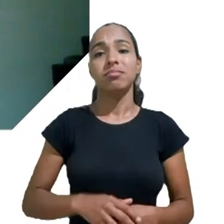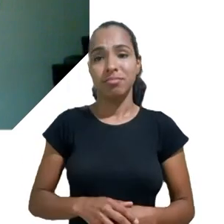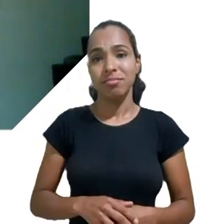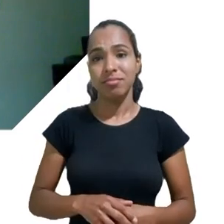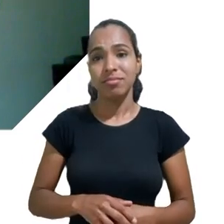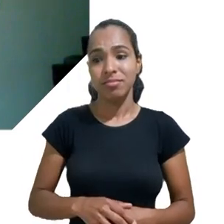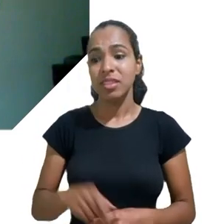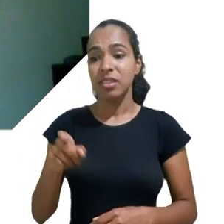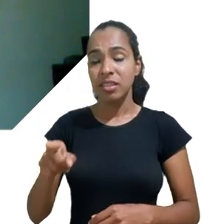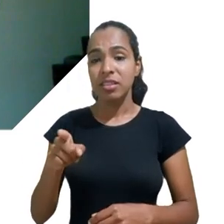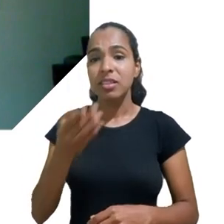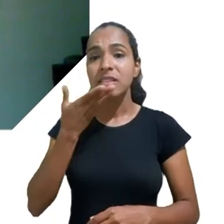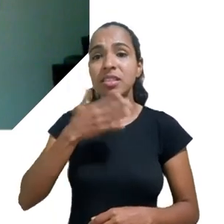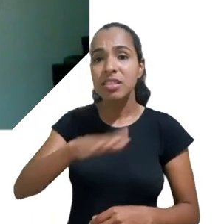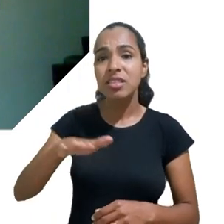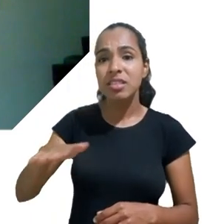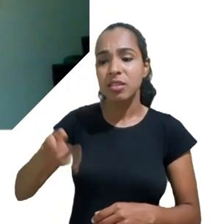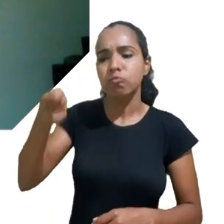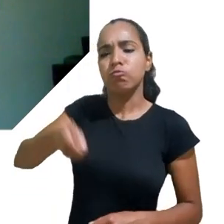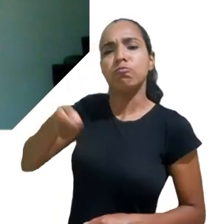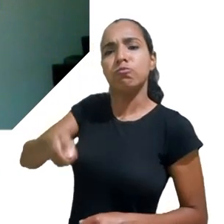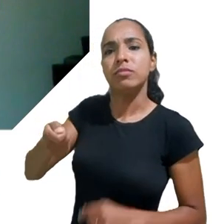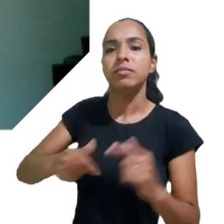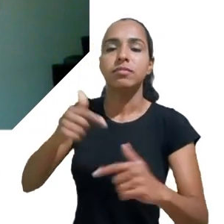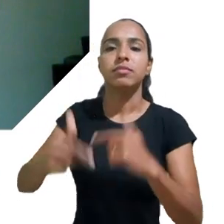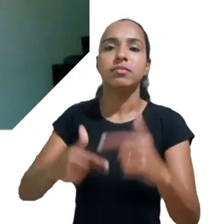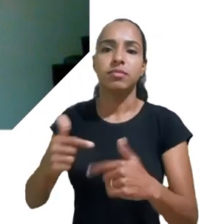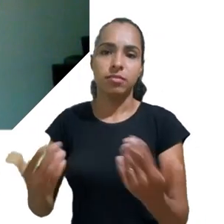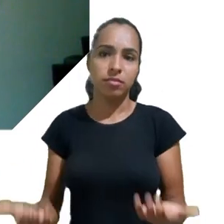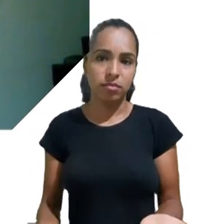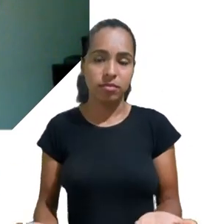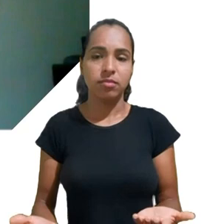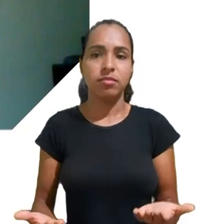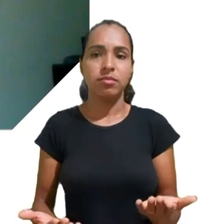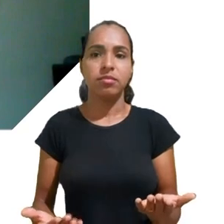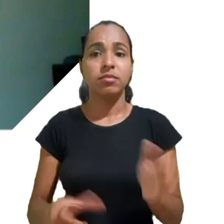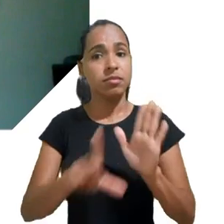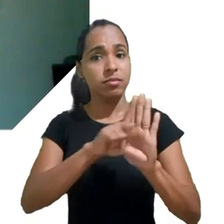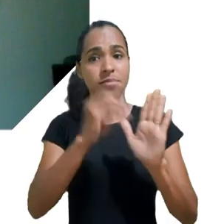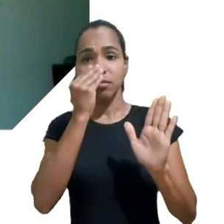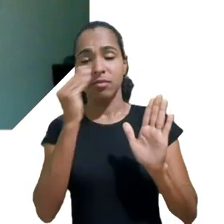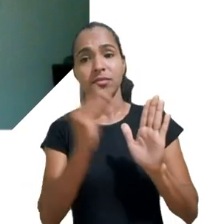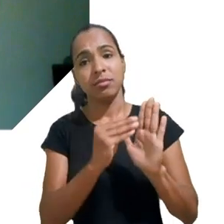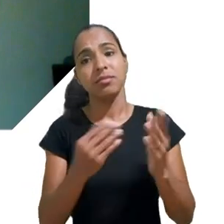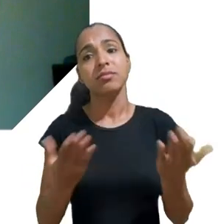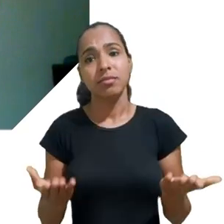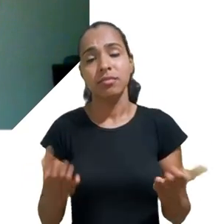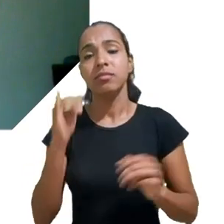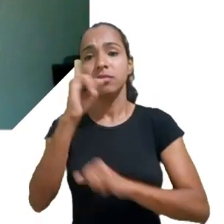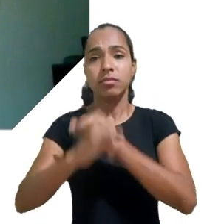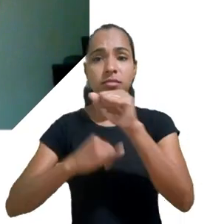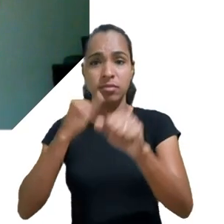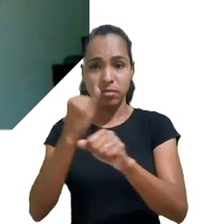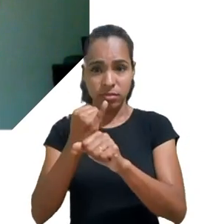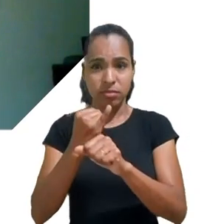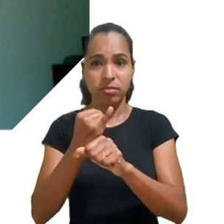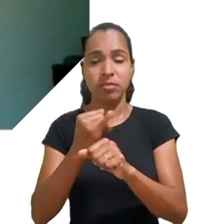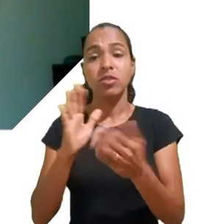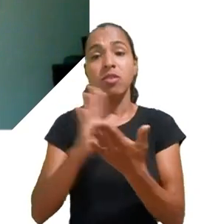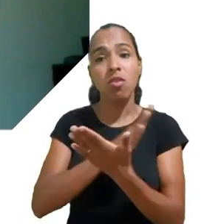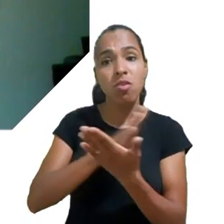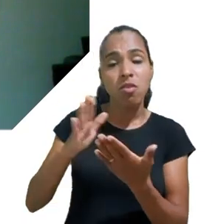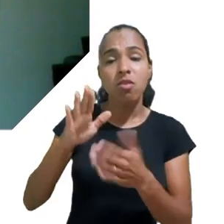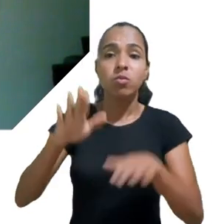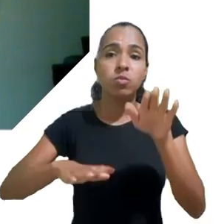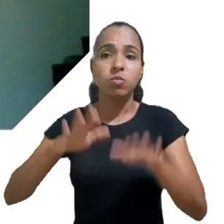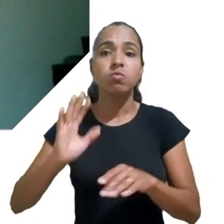Questões relacionadas ao direcionamento ilegal de publicidade a crianças na internet, muitas vezes velada, a coleta e